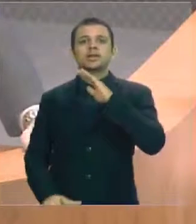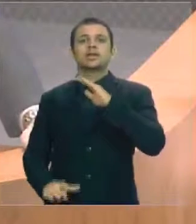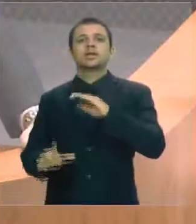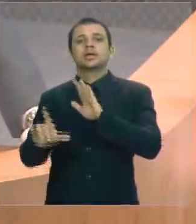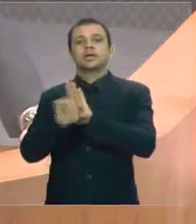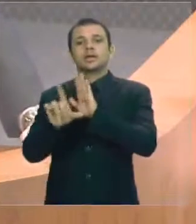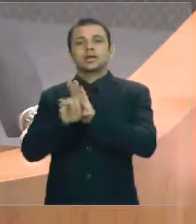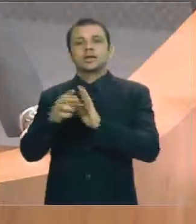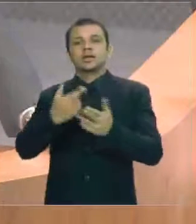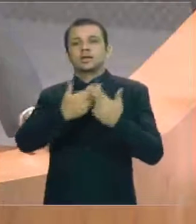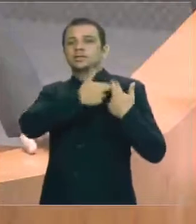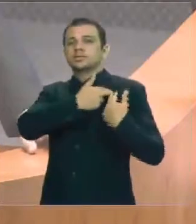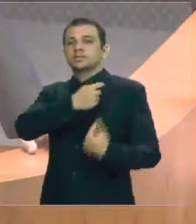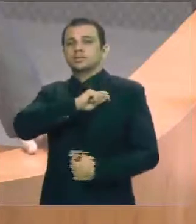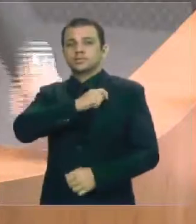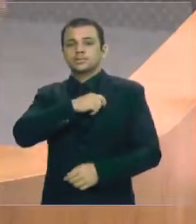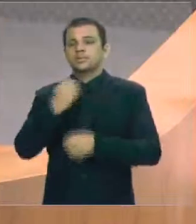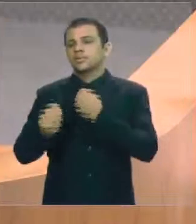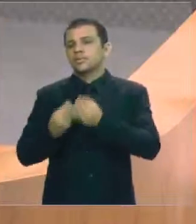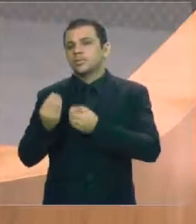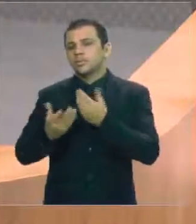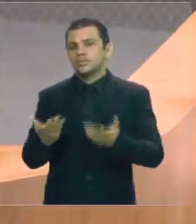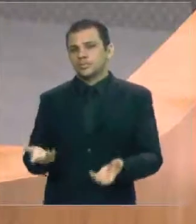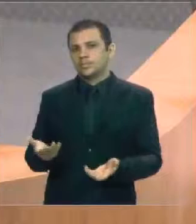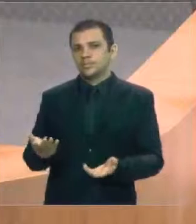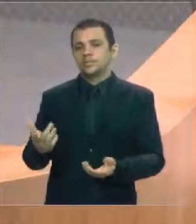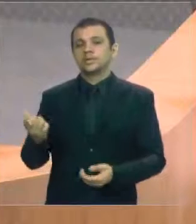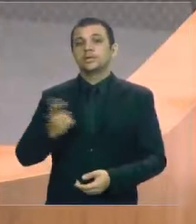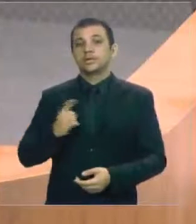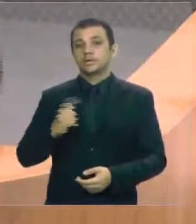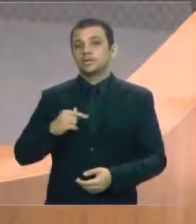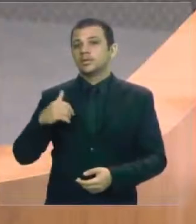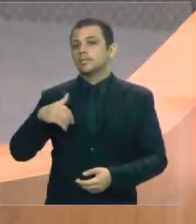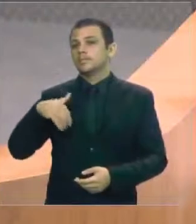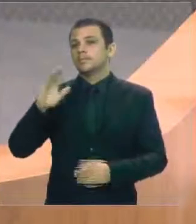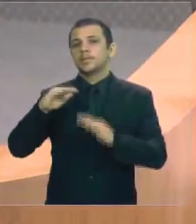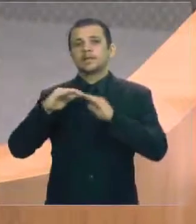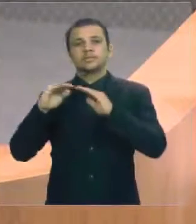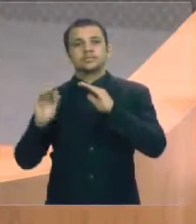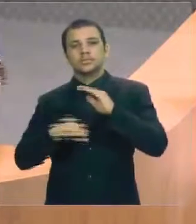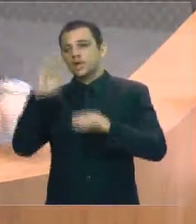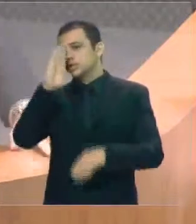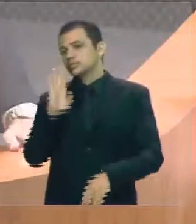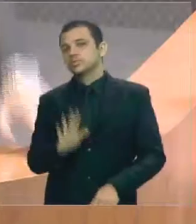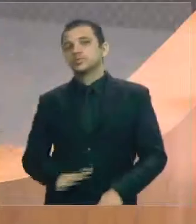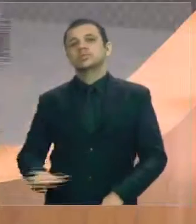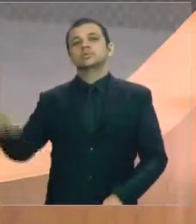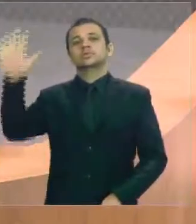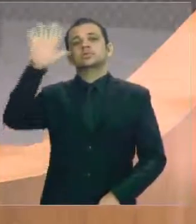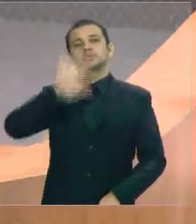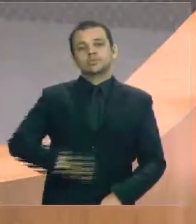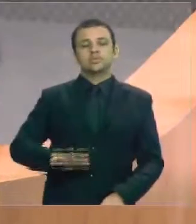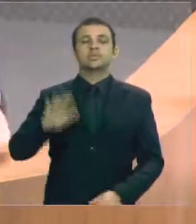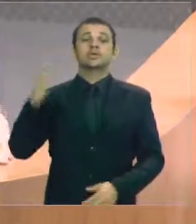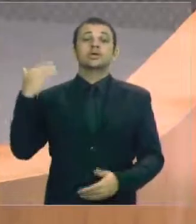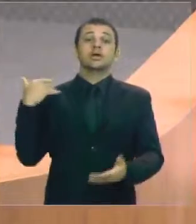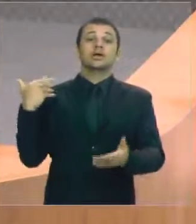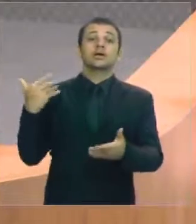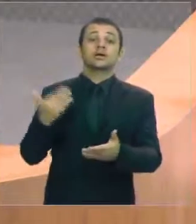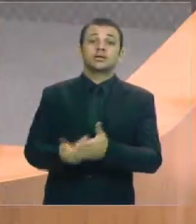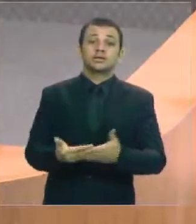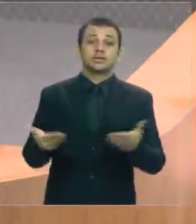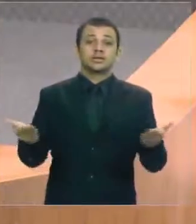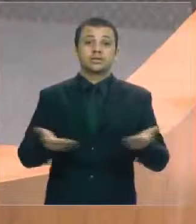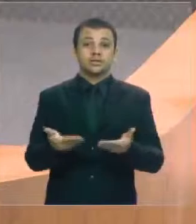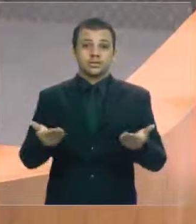fiscal, que foi um dos mais baixos do Brasil. E de lá para cá, esse